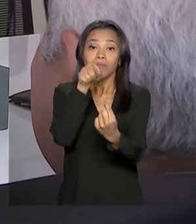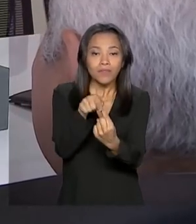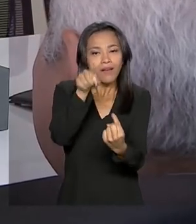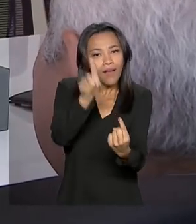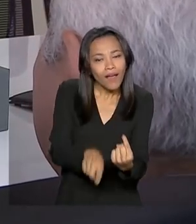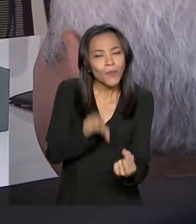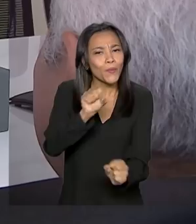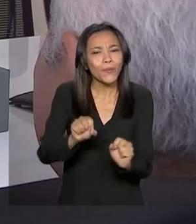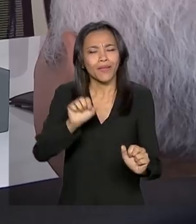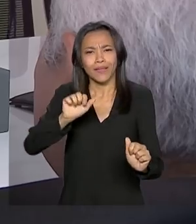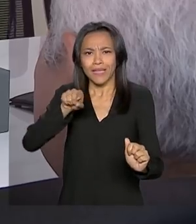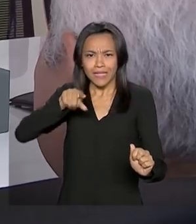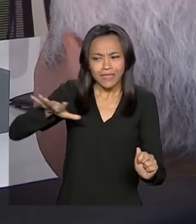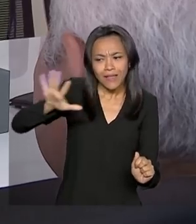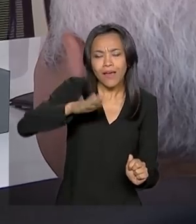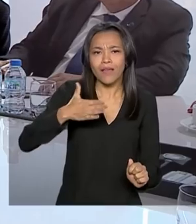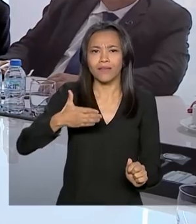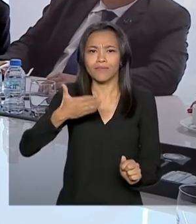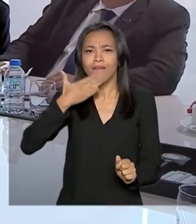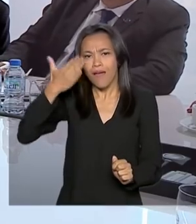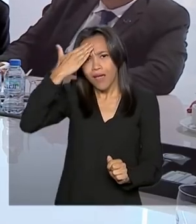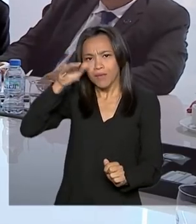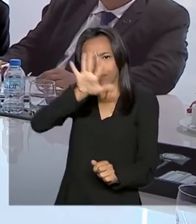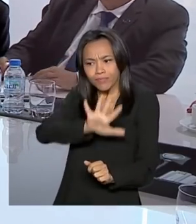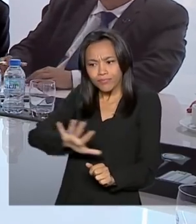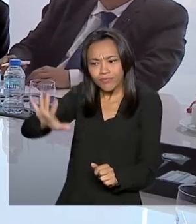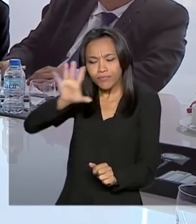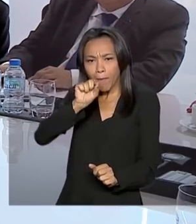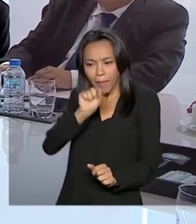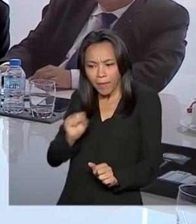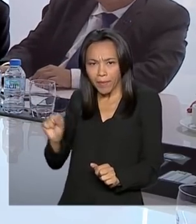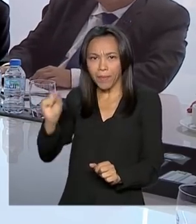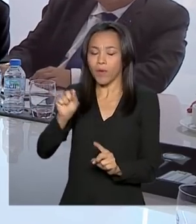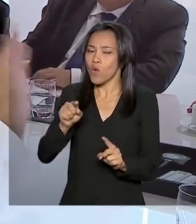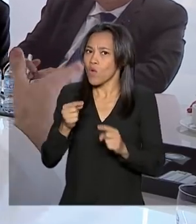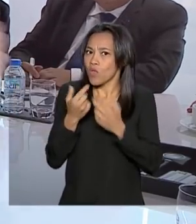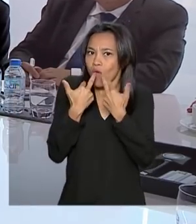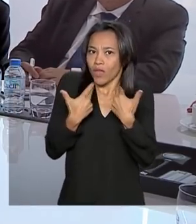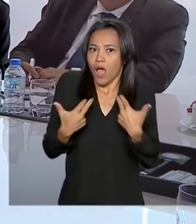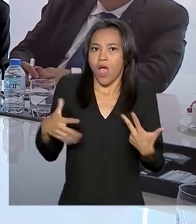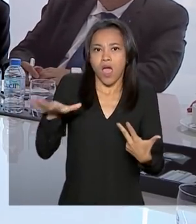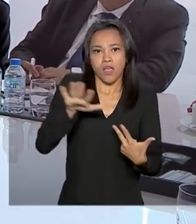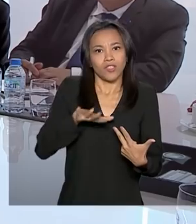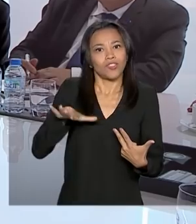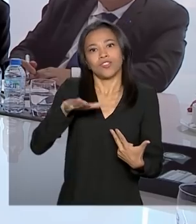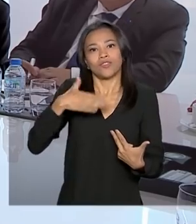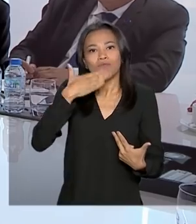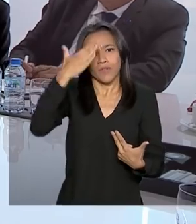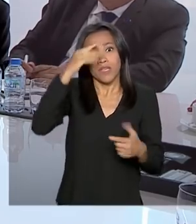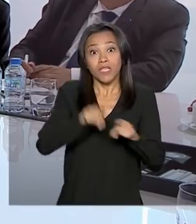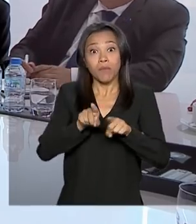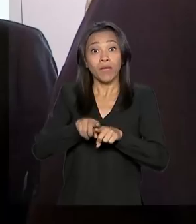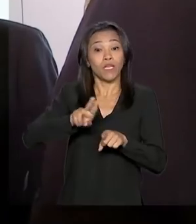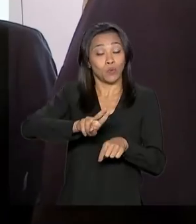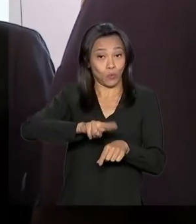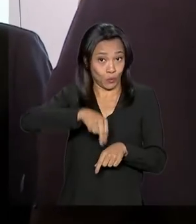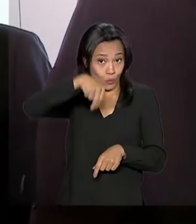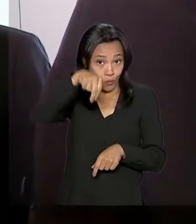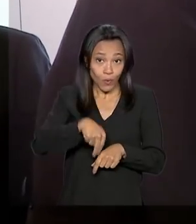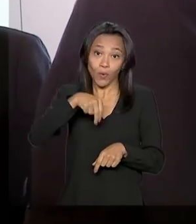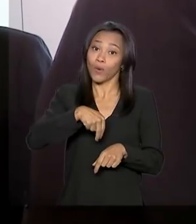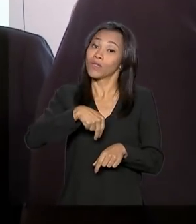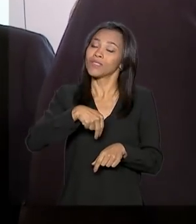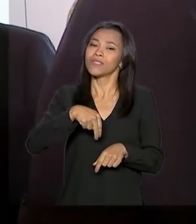de transformar os Emirados Árabes no maior polo de inovação do Oriente Médio e Norte da África. É o